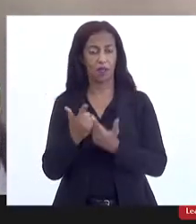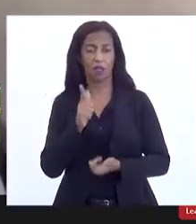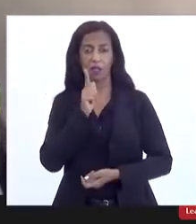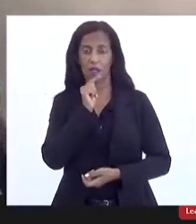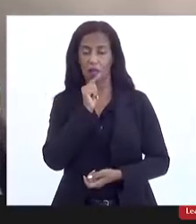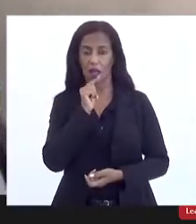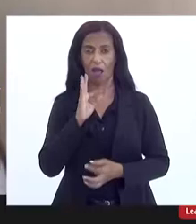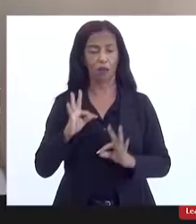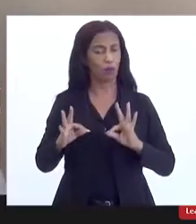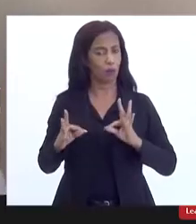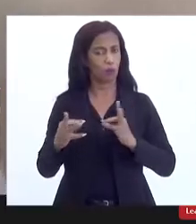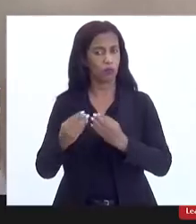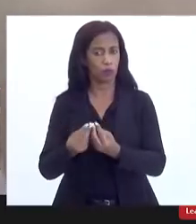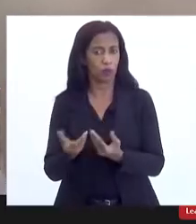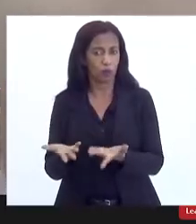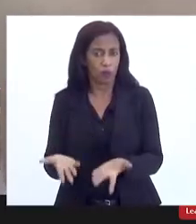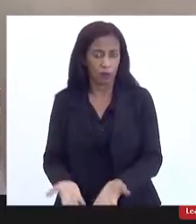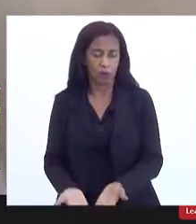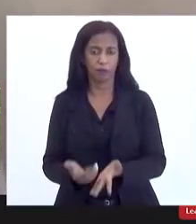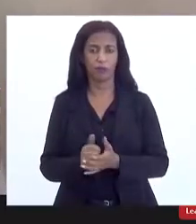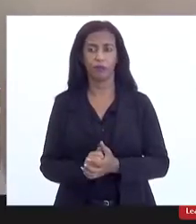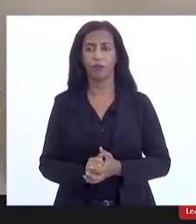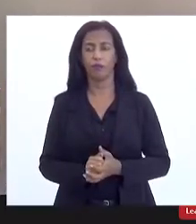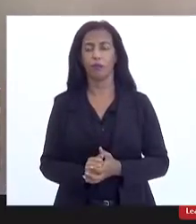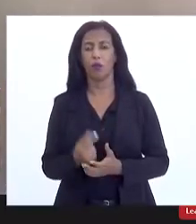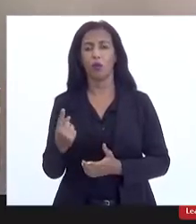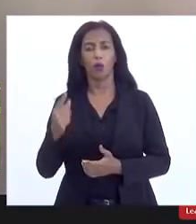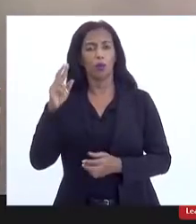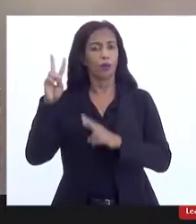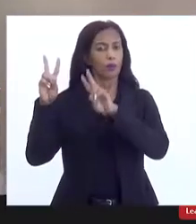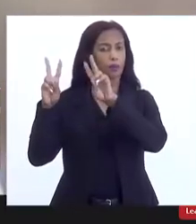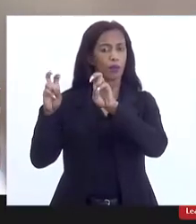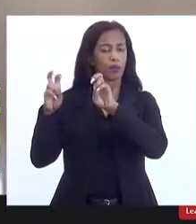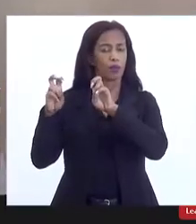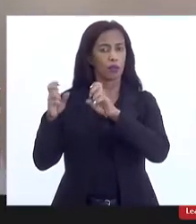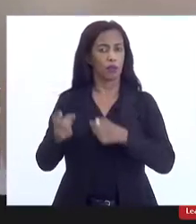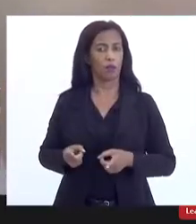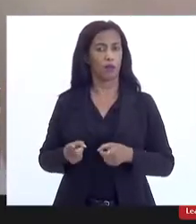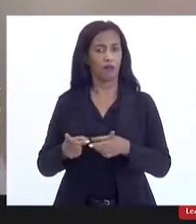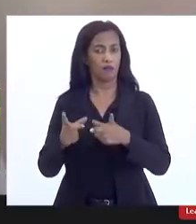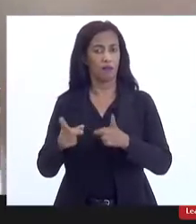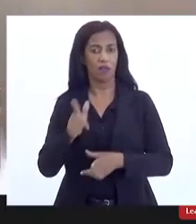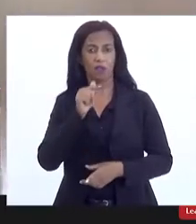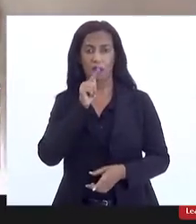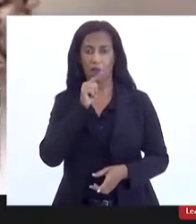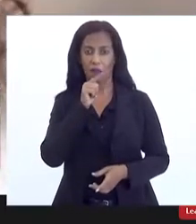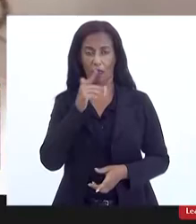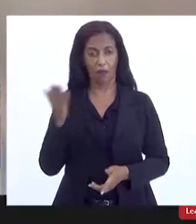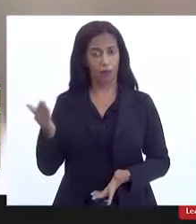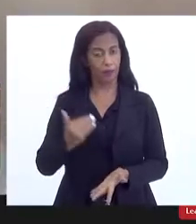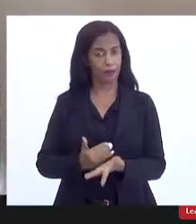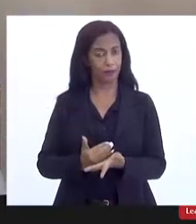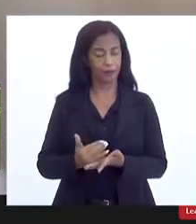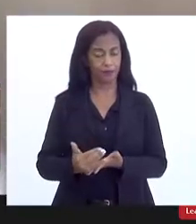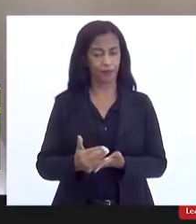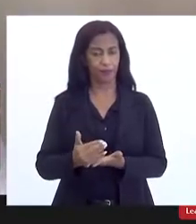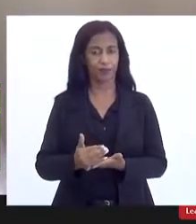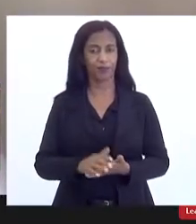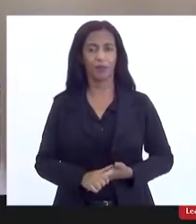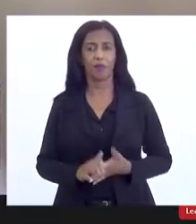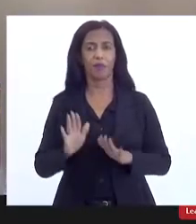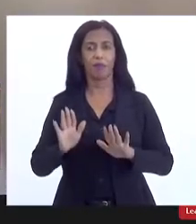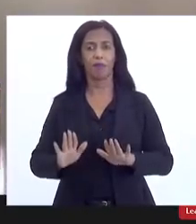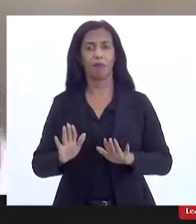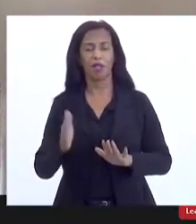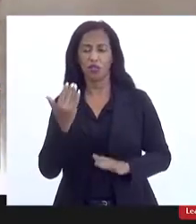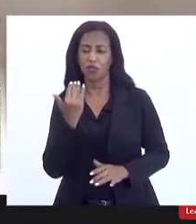água como um todo, obviamente o arco do debate sobre a privatização da CEDAI é o condão, né, desse debate, mas